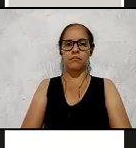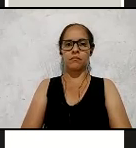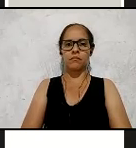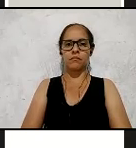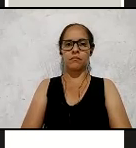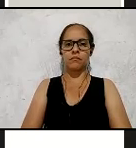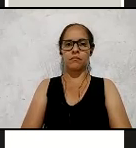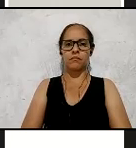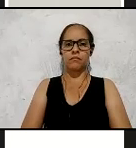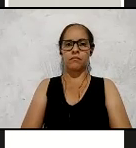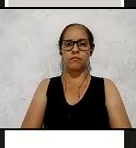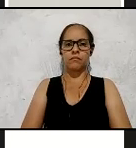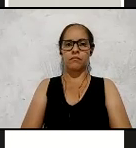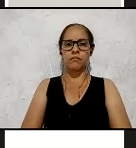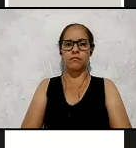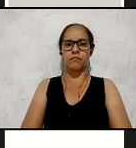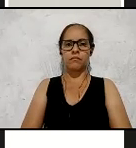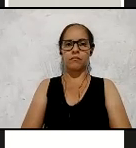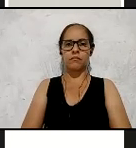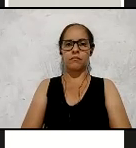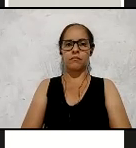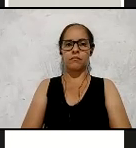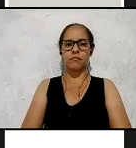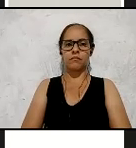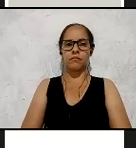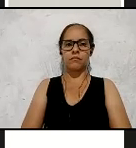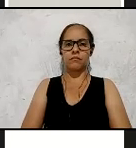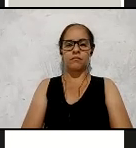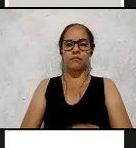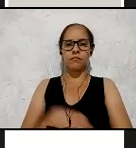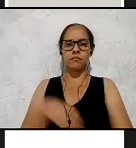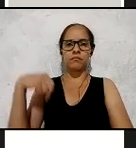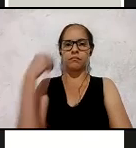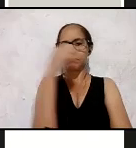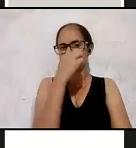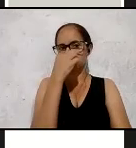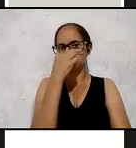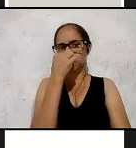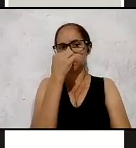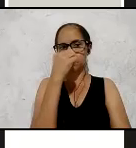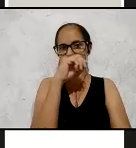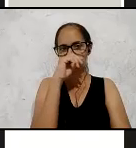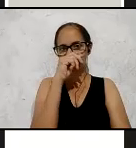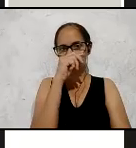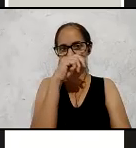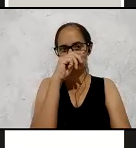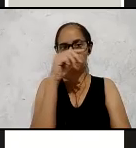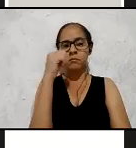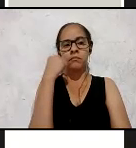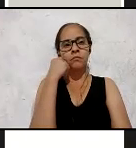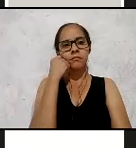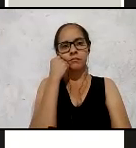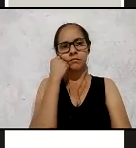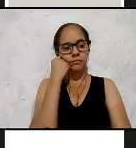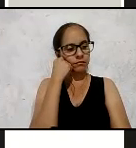trabalhar com eficácia, com artefatos tecnológicos, com a internet, com computador, com tablet,